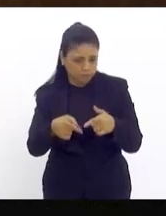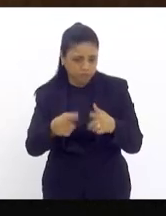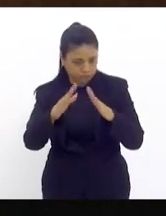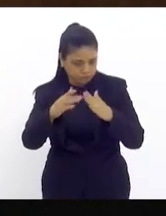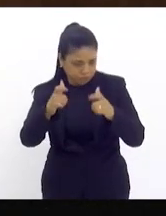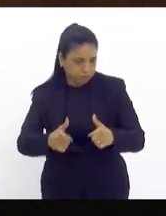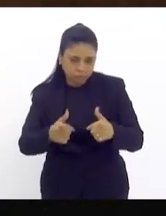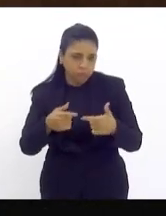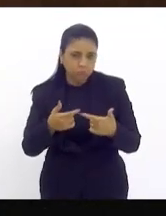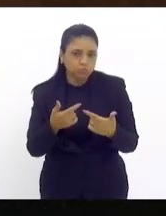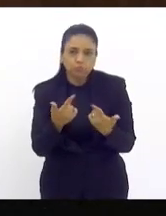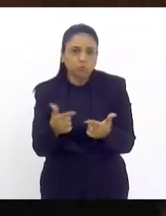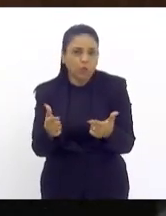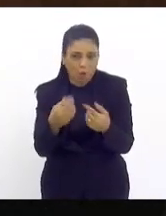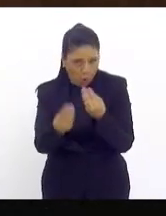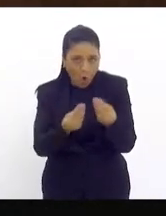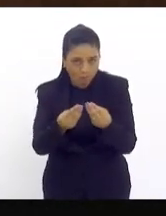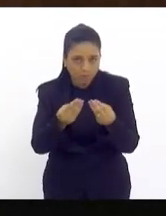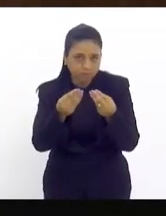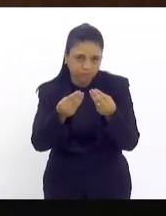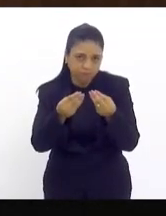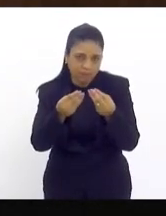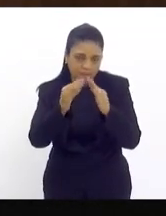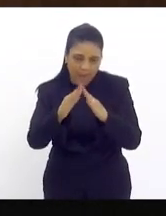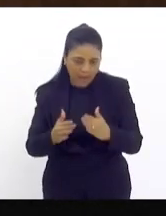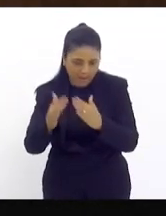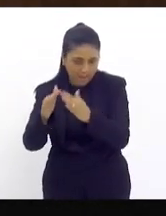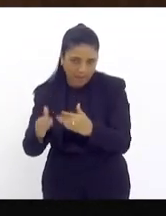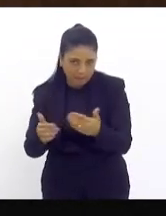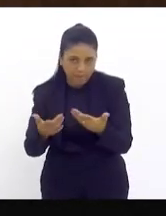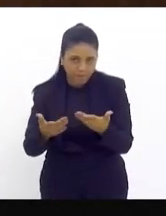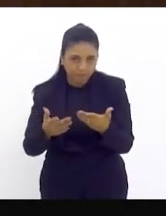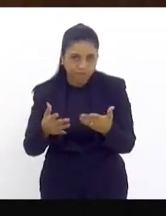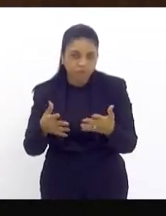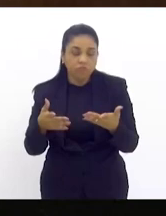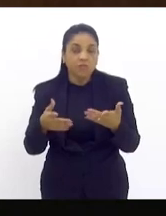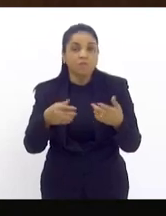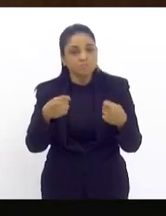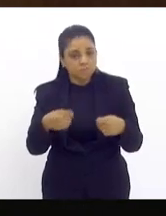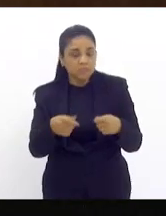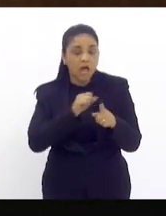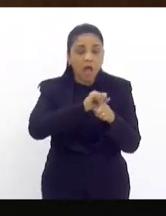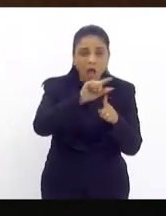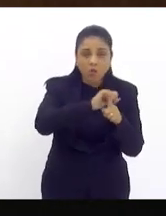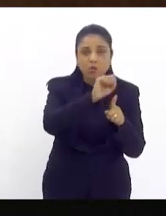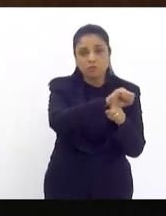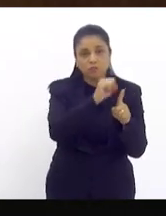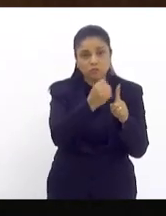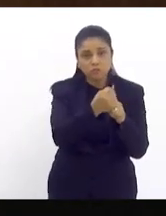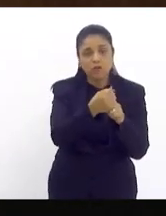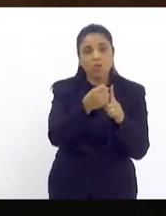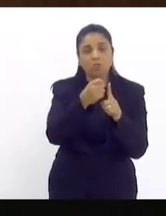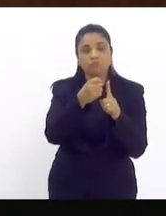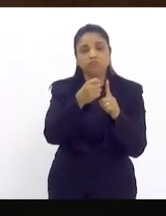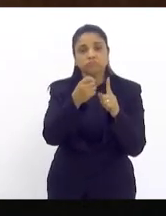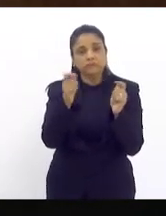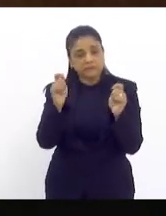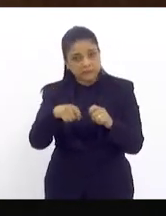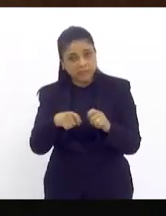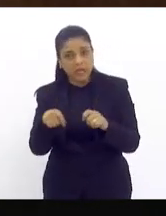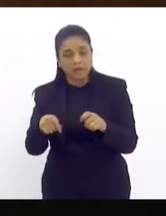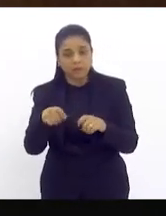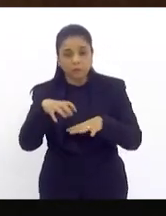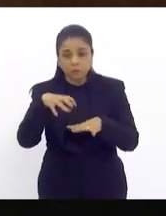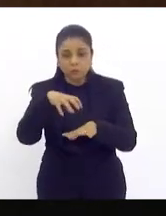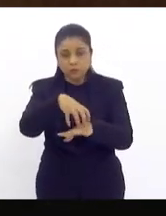mas a gente tem que pagar um aluguel social digno não tem como nos grandes centros urbanos a pessoa